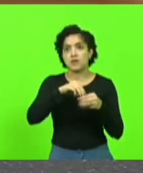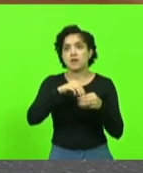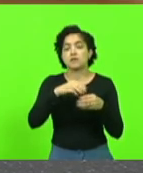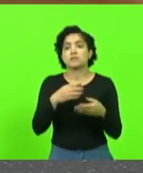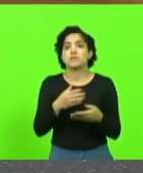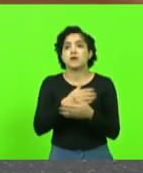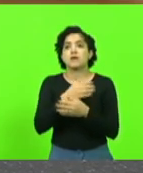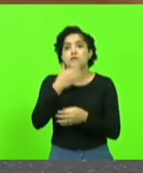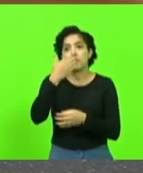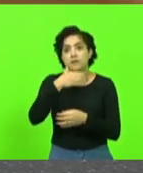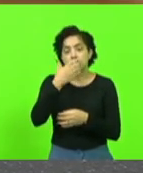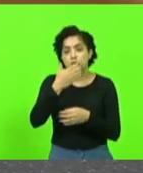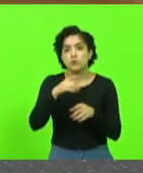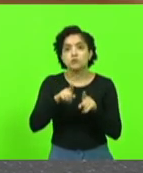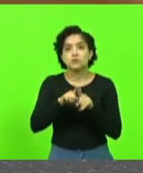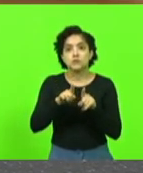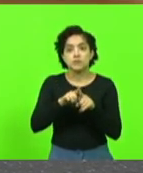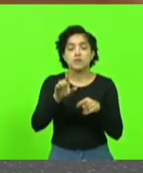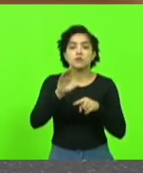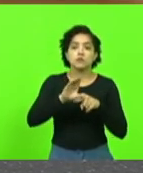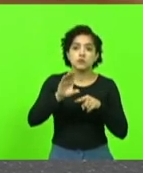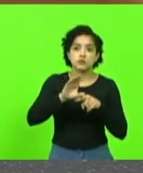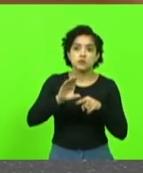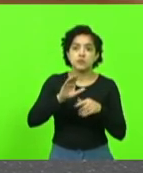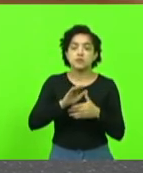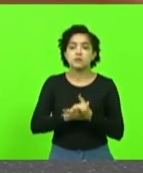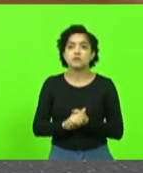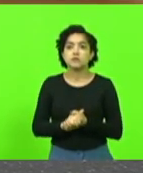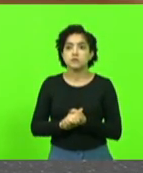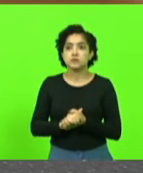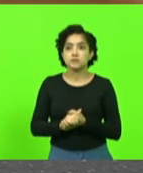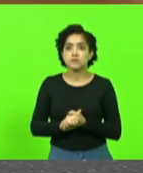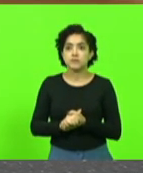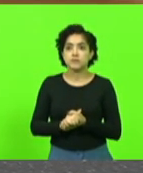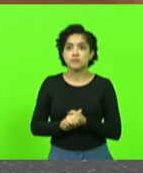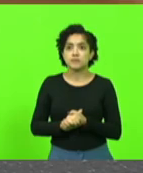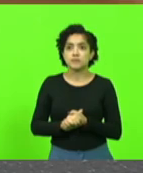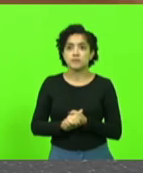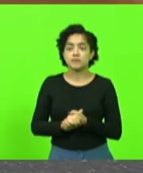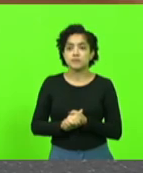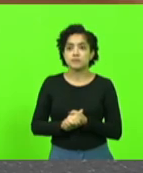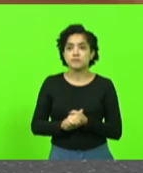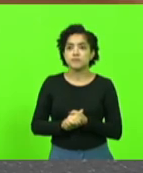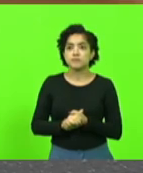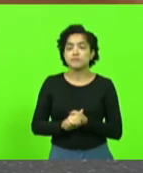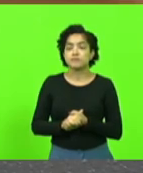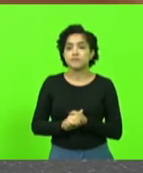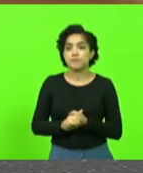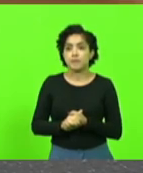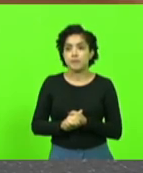Curitibanos, terra do querido deputado Nilson Berlanda.